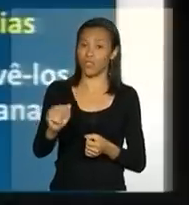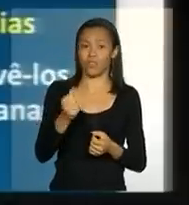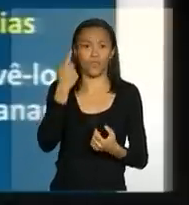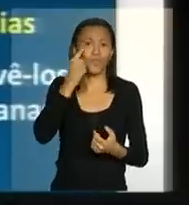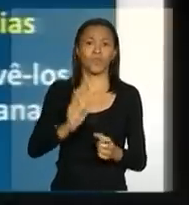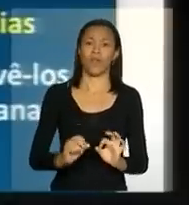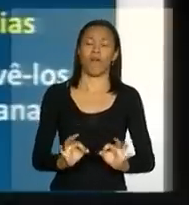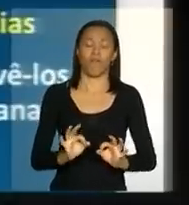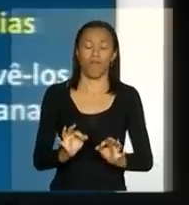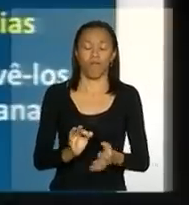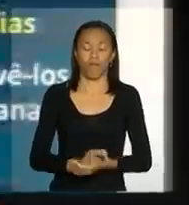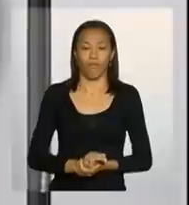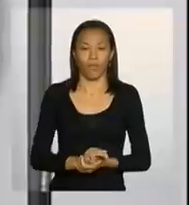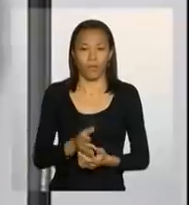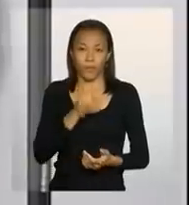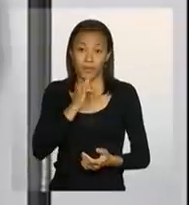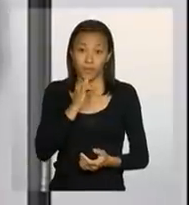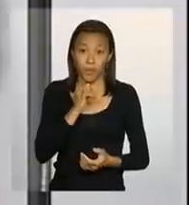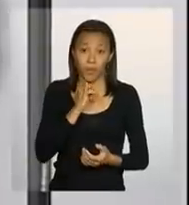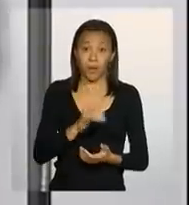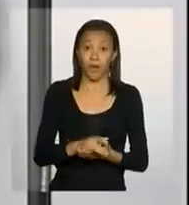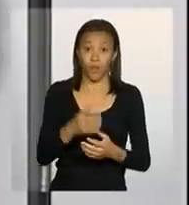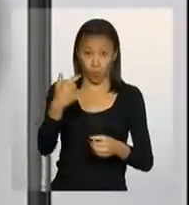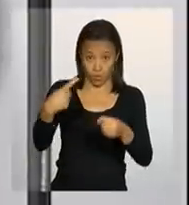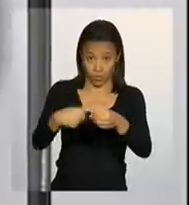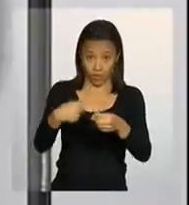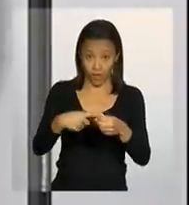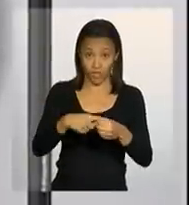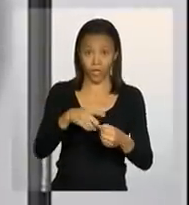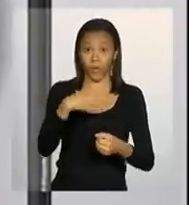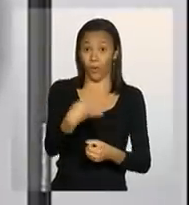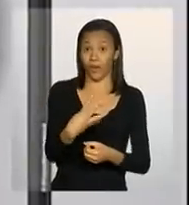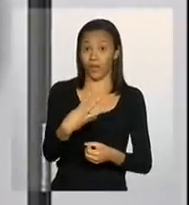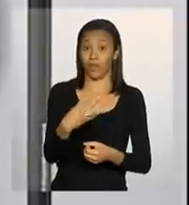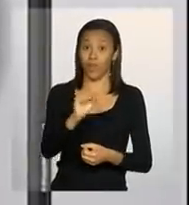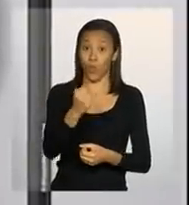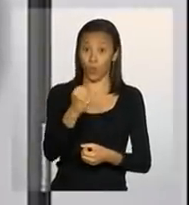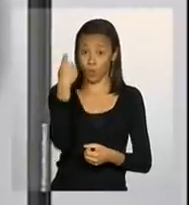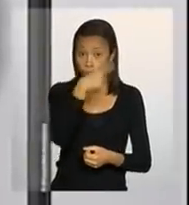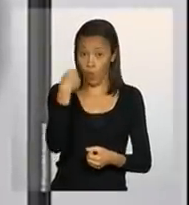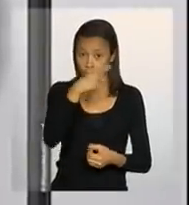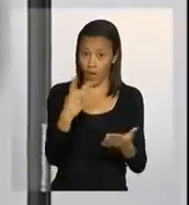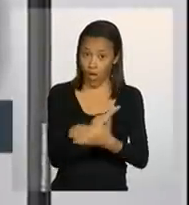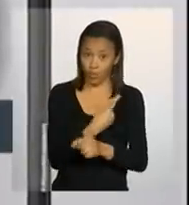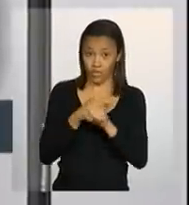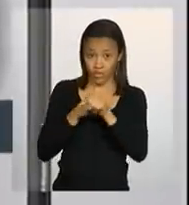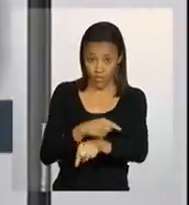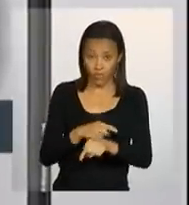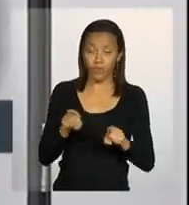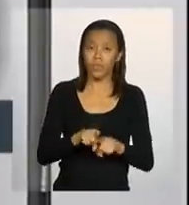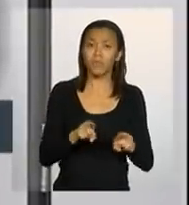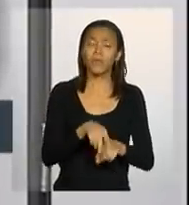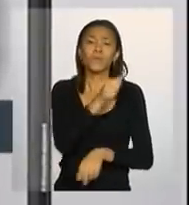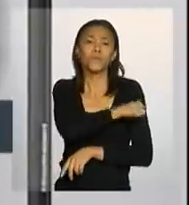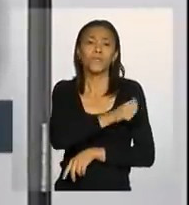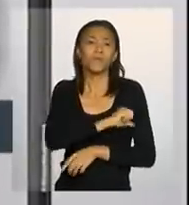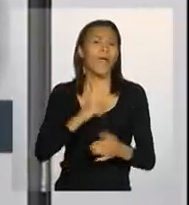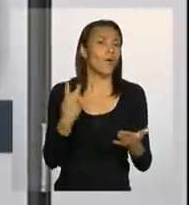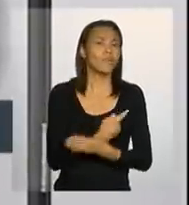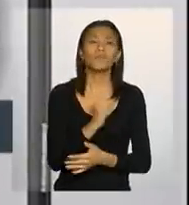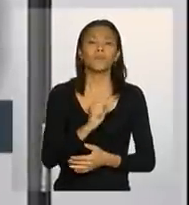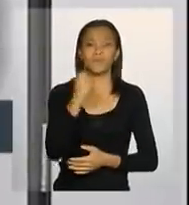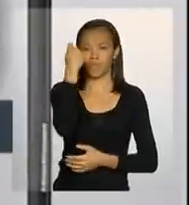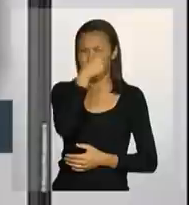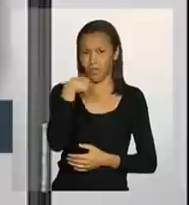eventos é bem assim. Caragua-Tatuba, 48 horas. Os eventos na região serrana foram coisas de 6 horas.